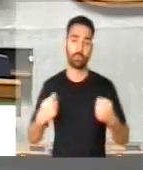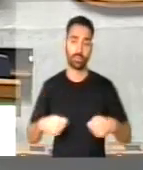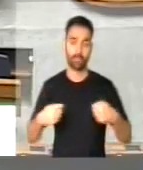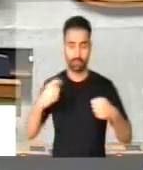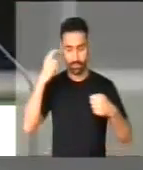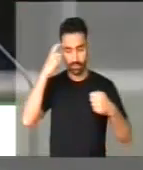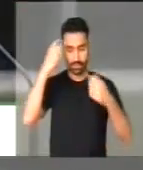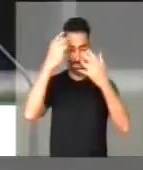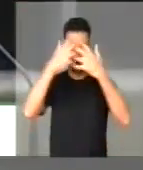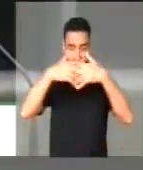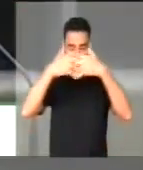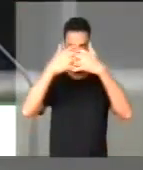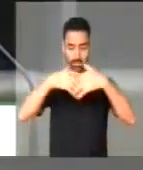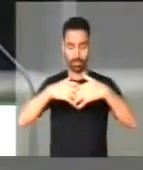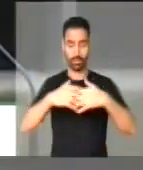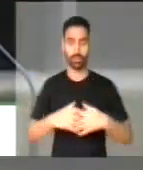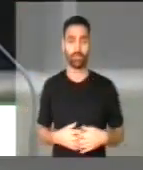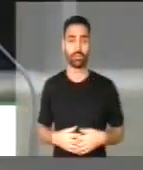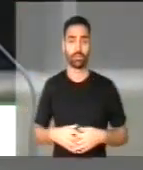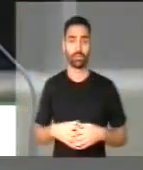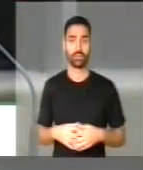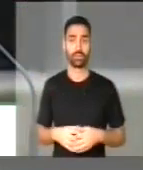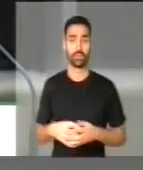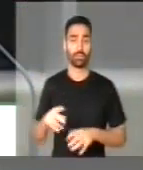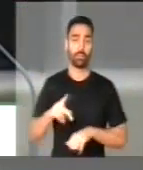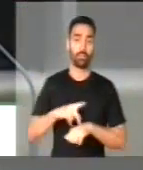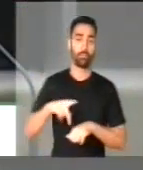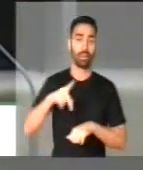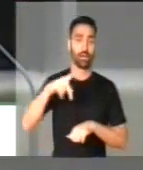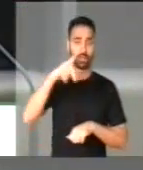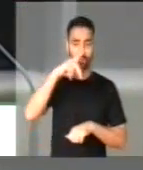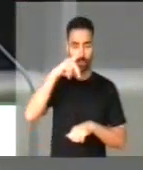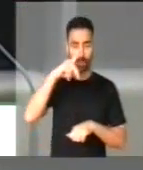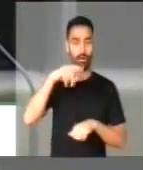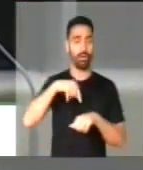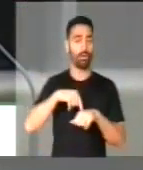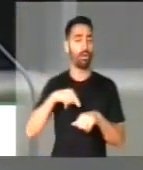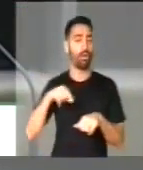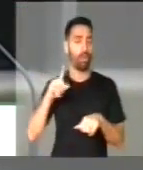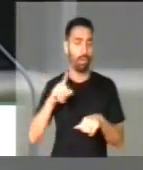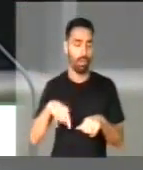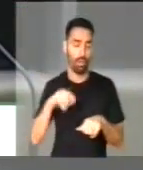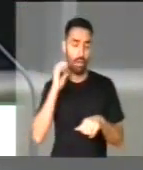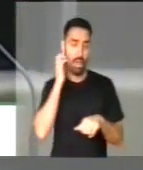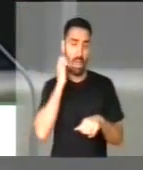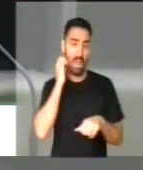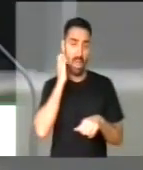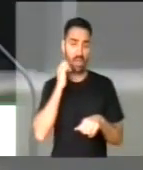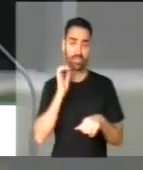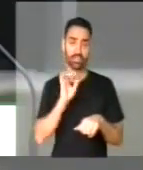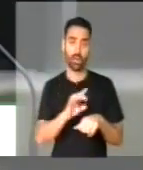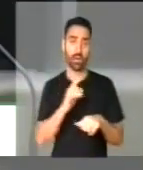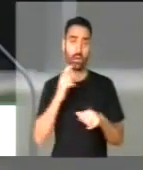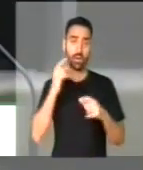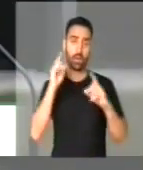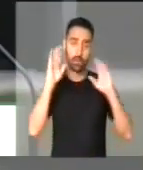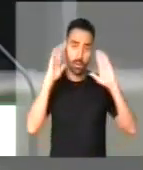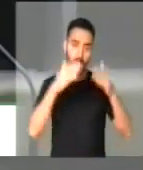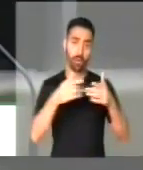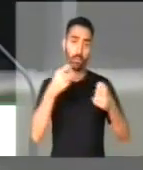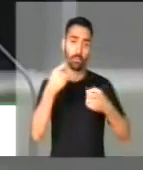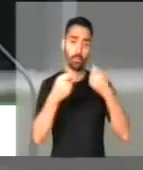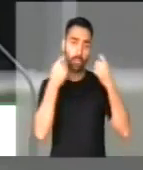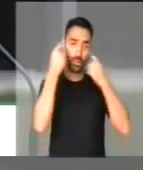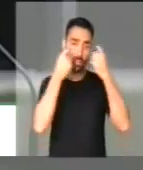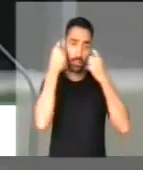reflexão. A Páscoa, senhoras e senhores, é muito mais do que a preocupação com os